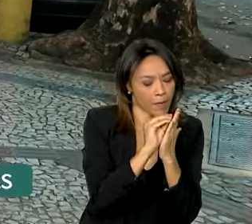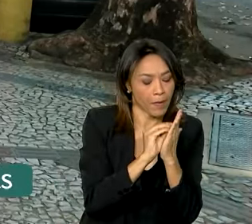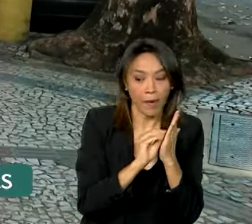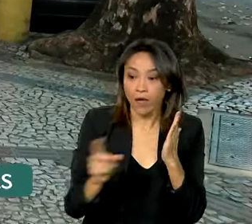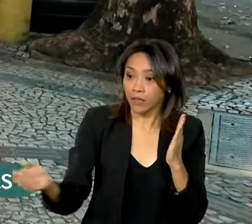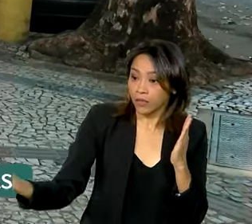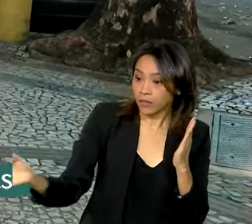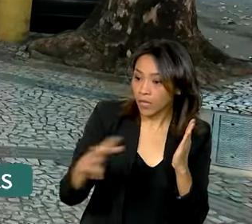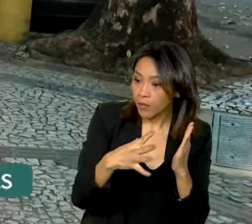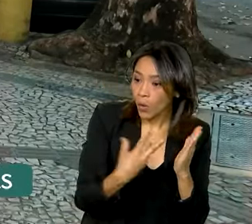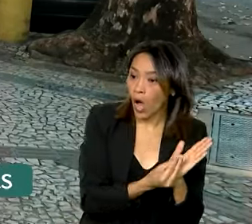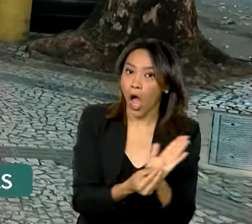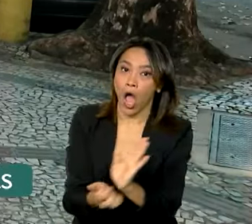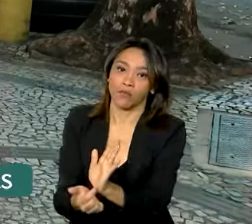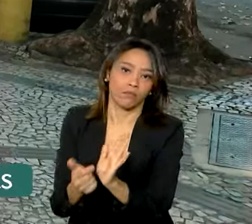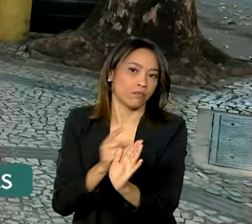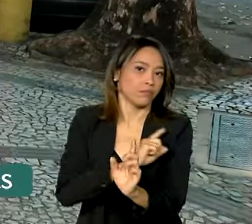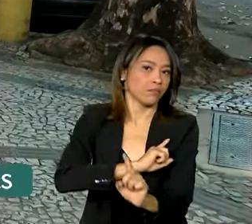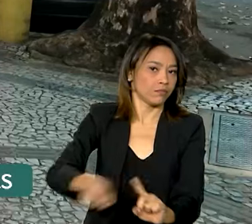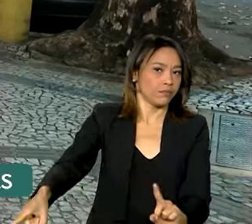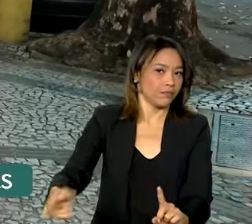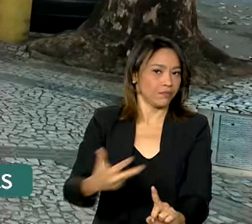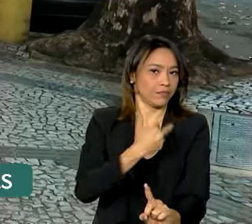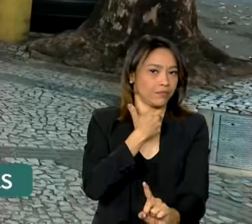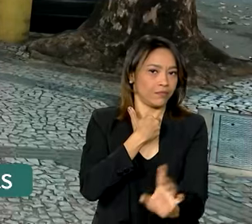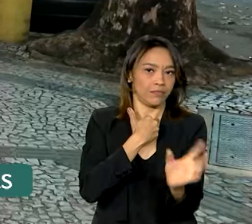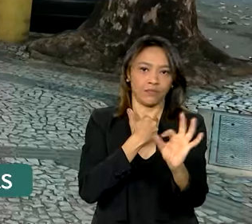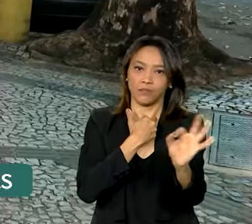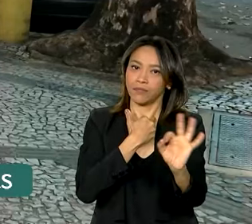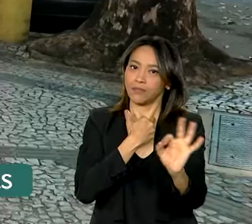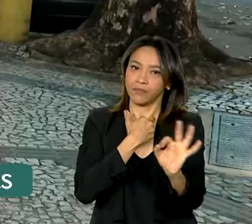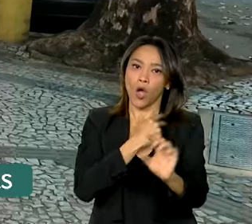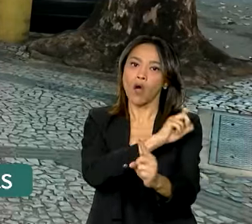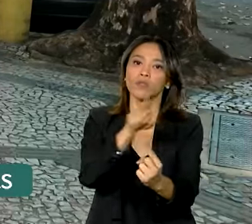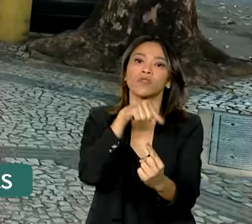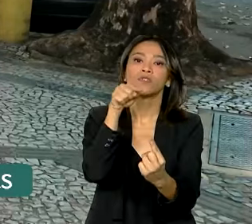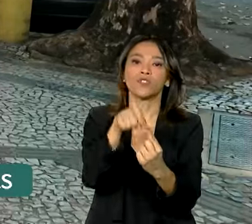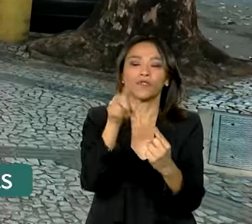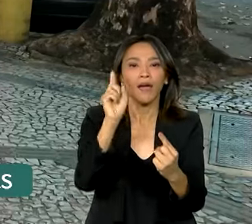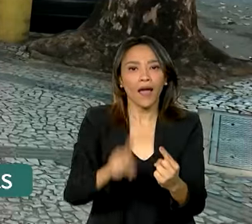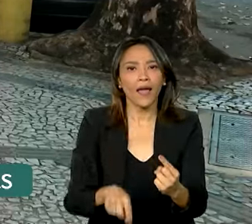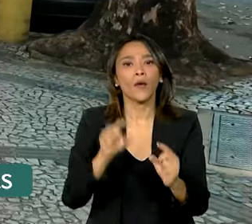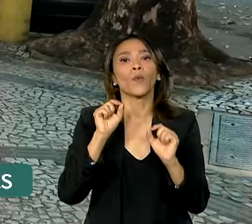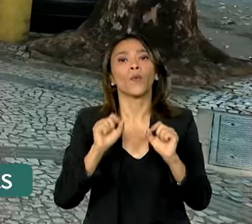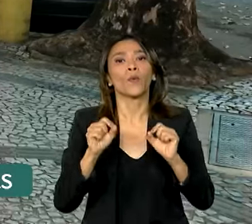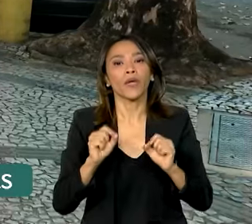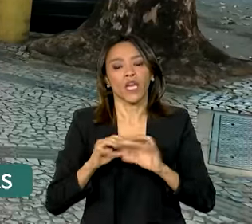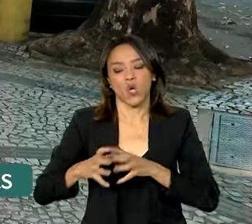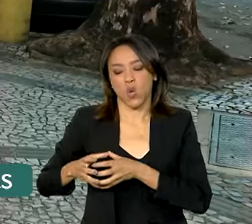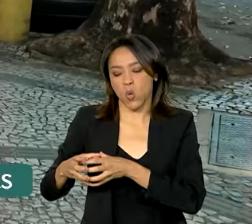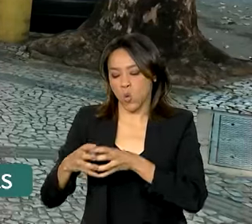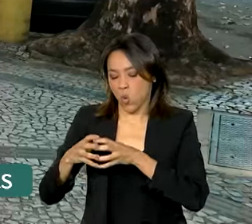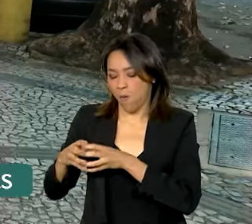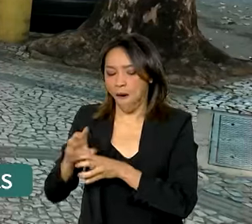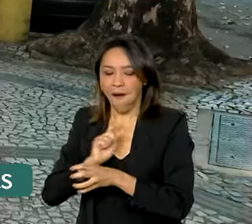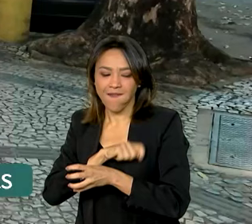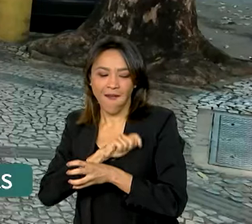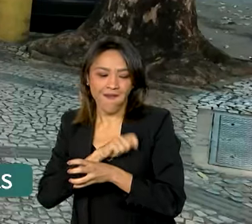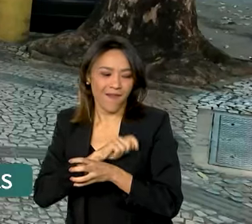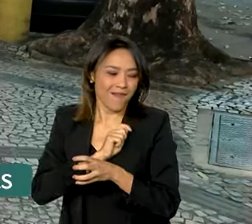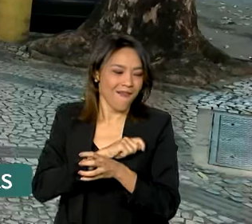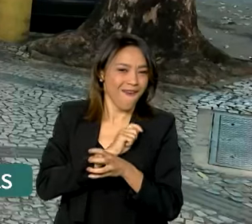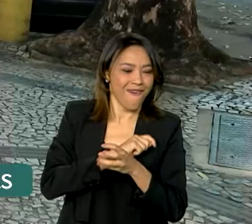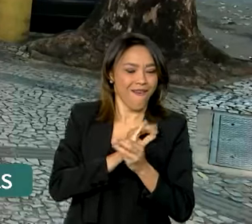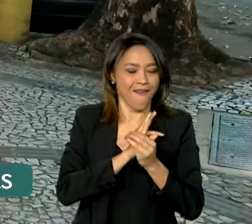terminarem de fazer o teste. O objetivo é acabar, coibir a ação de grupos criminosos que